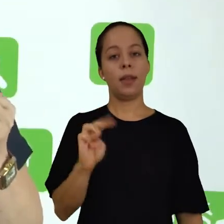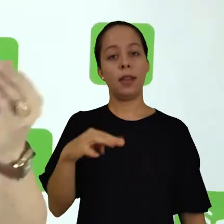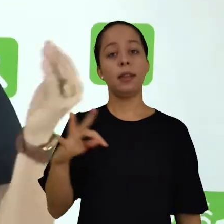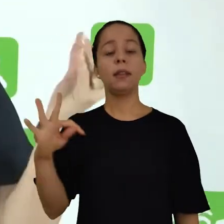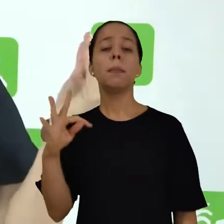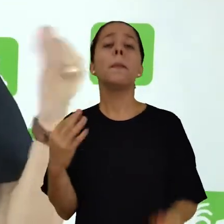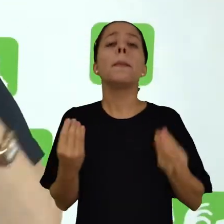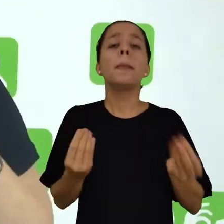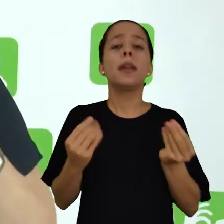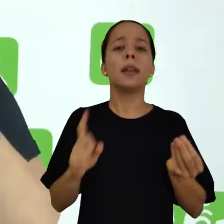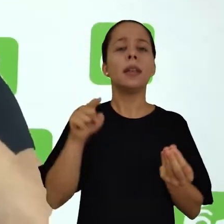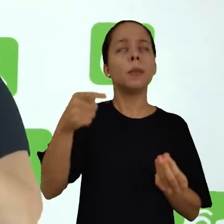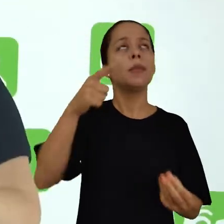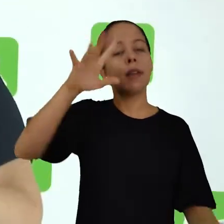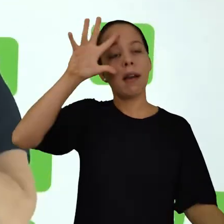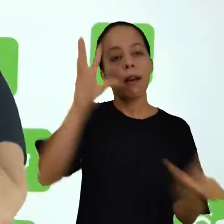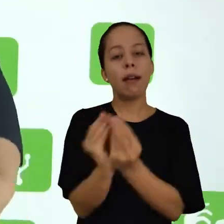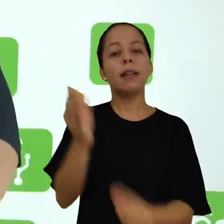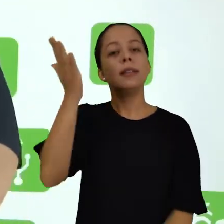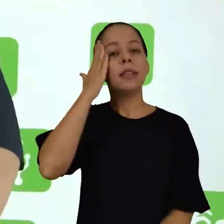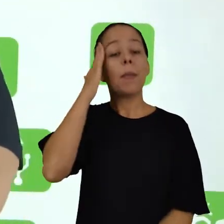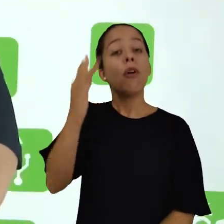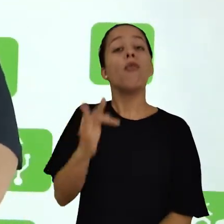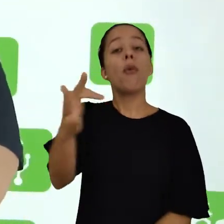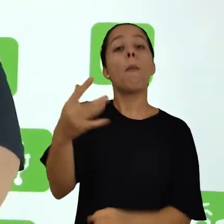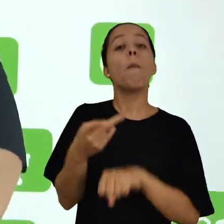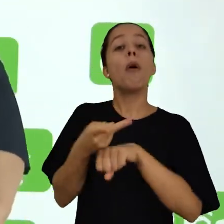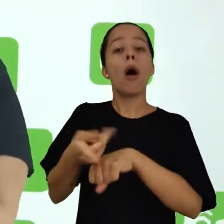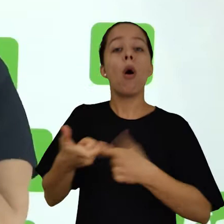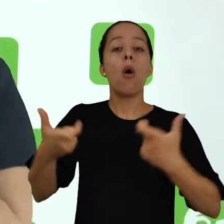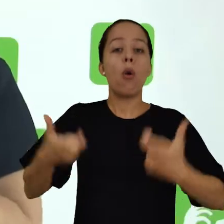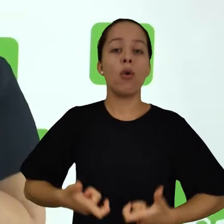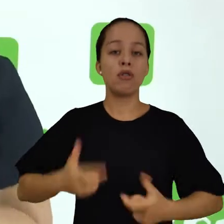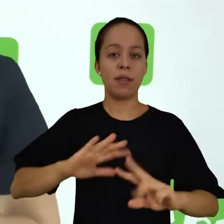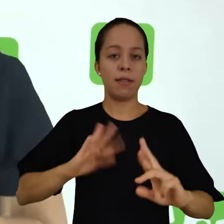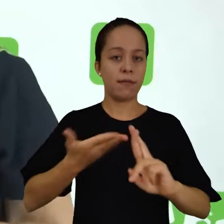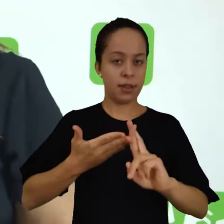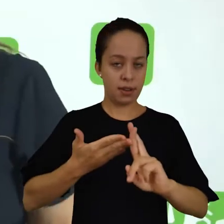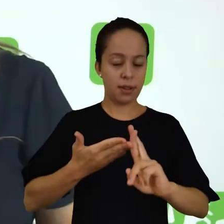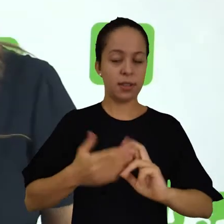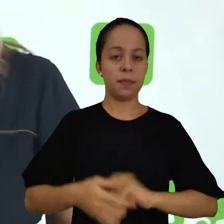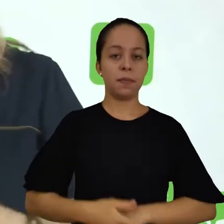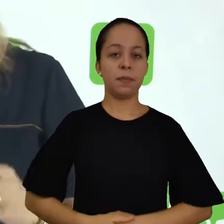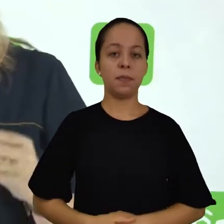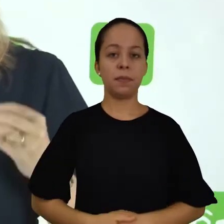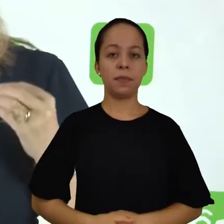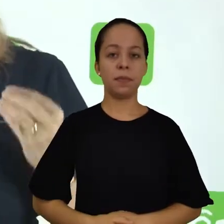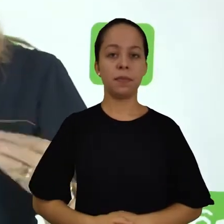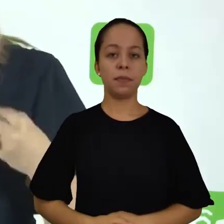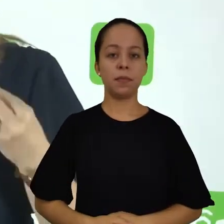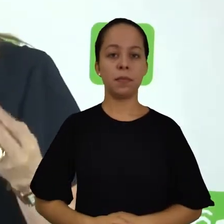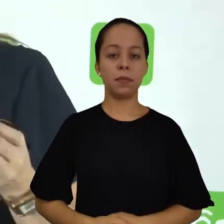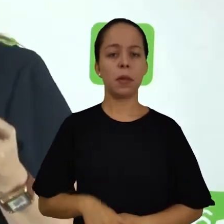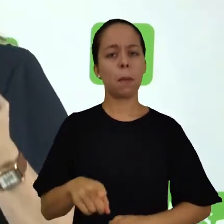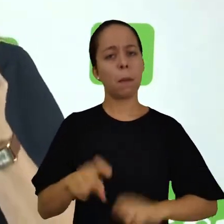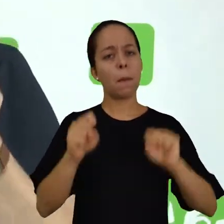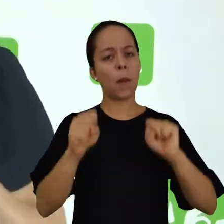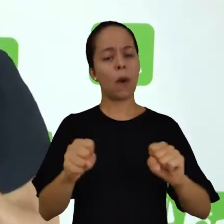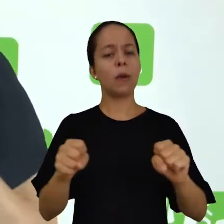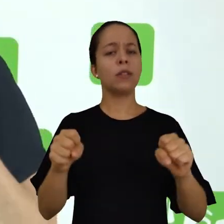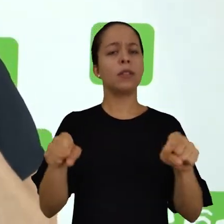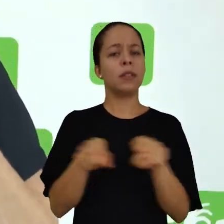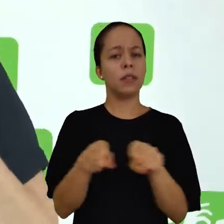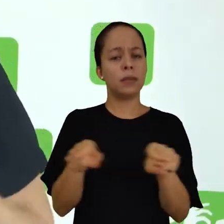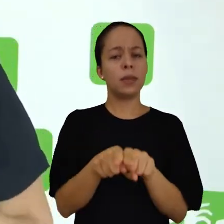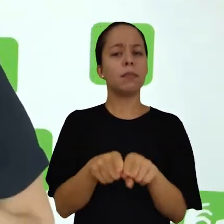que você depois saiba onde buscar a referência quando você precisar. Você pode fazer a descrição